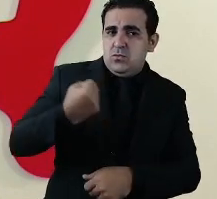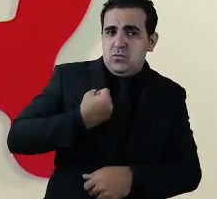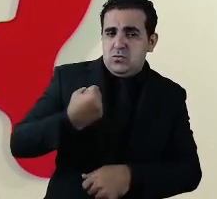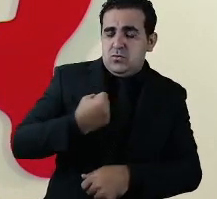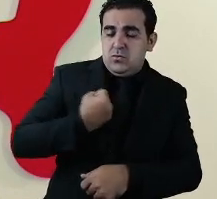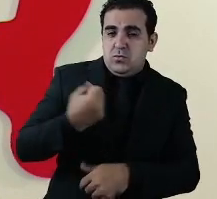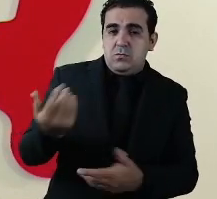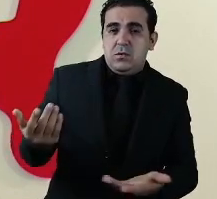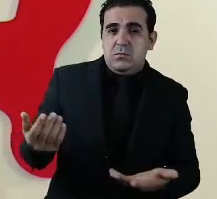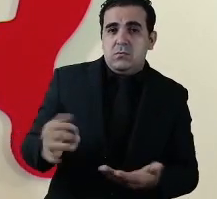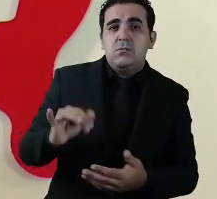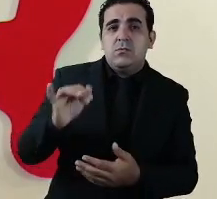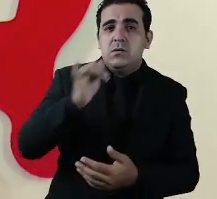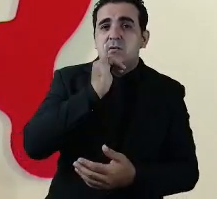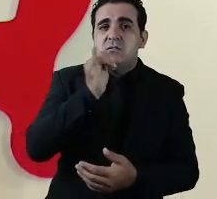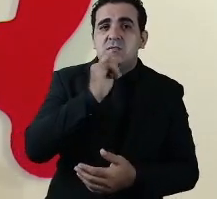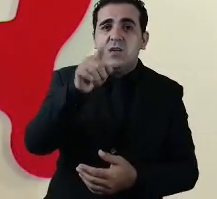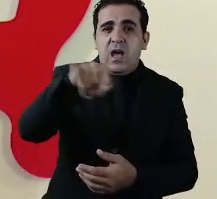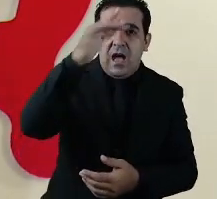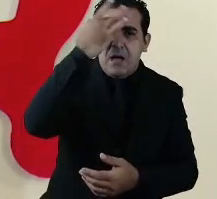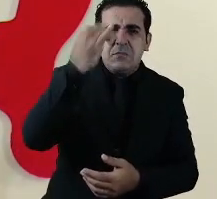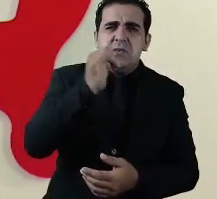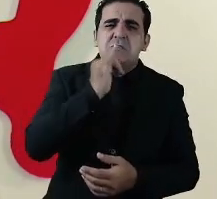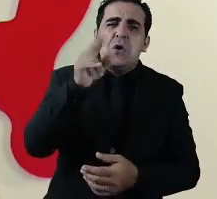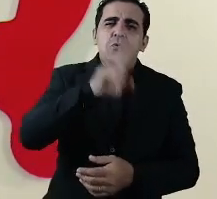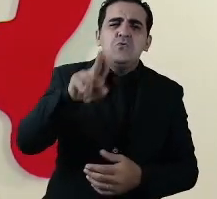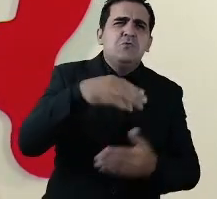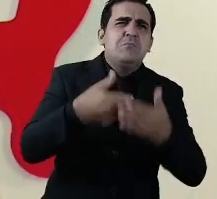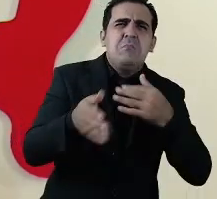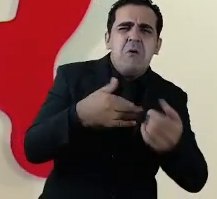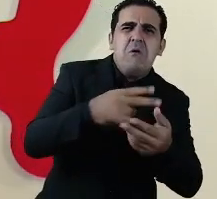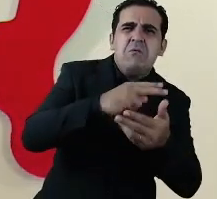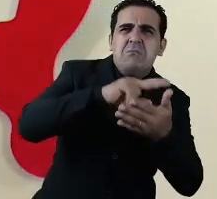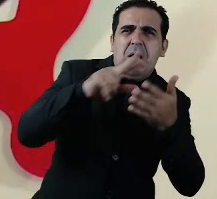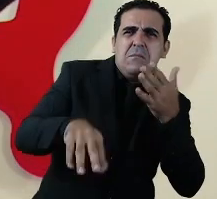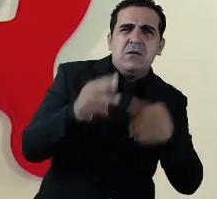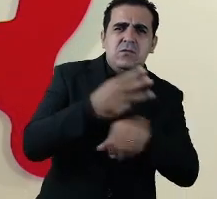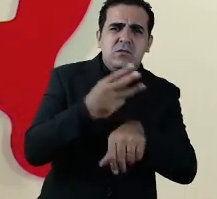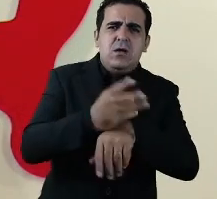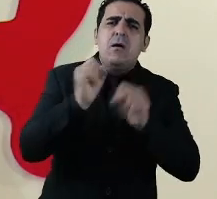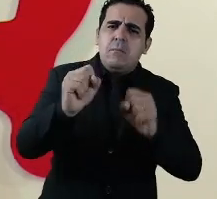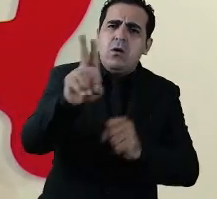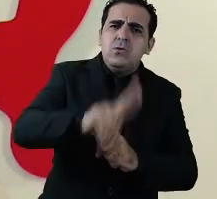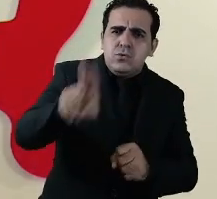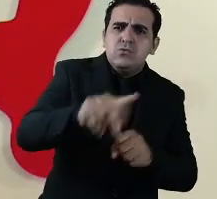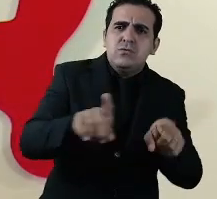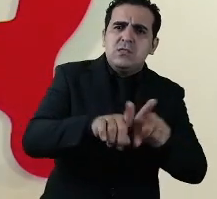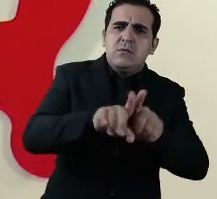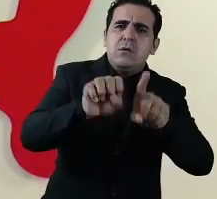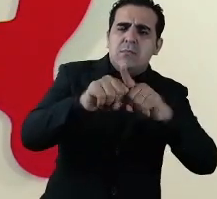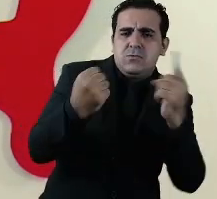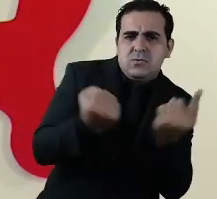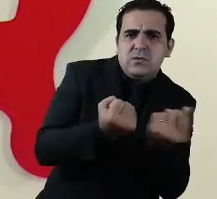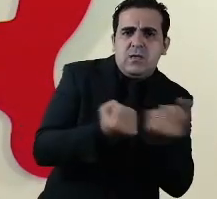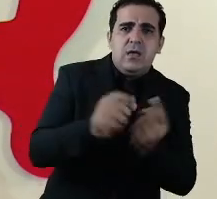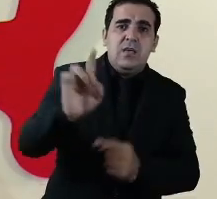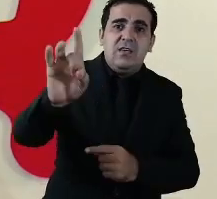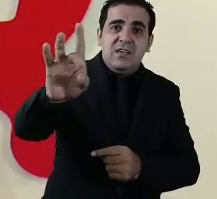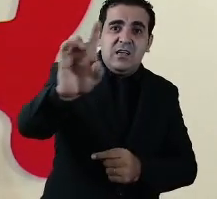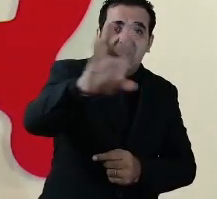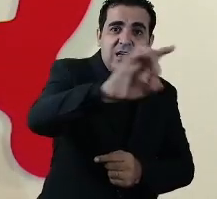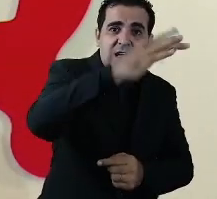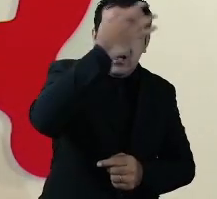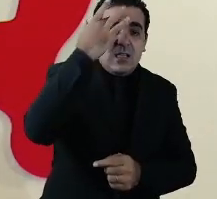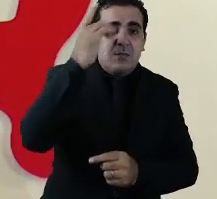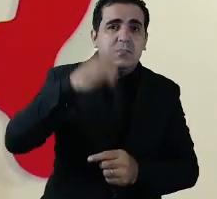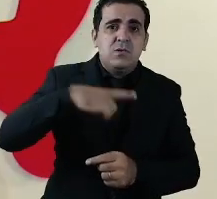vezes no dia a dia se presta para tanta coisa também haja esta utilidade social então cada cidadão